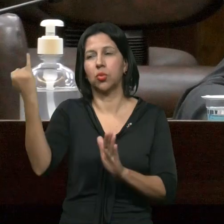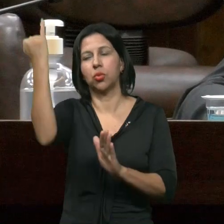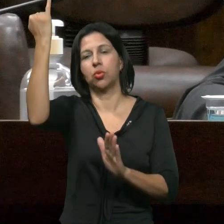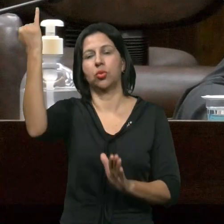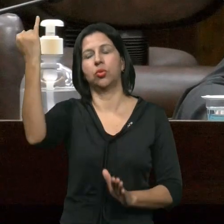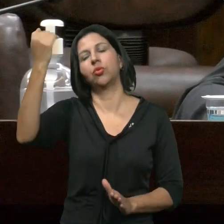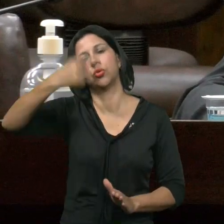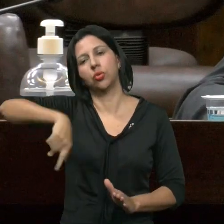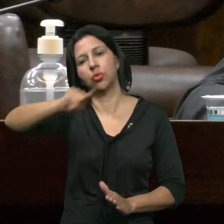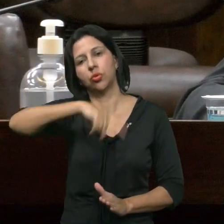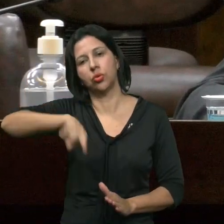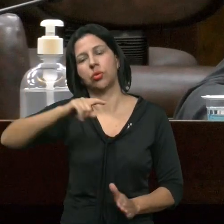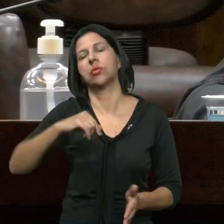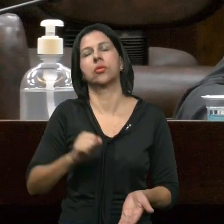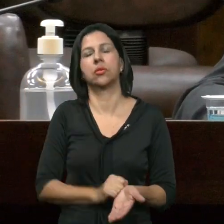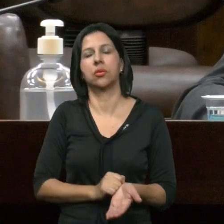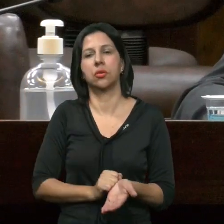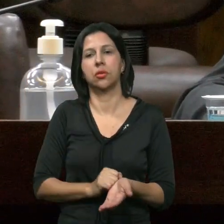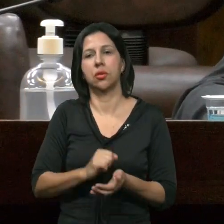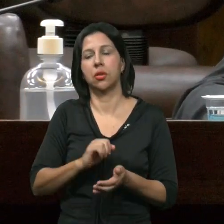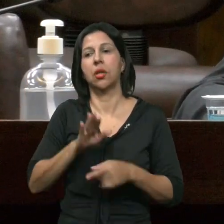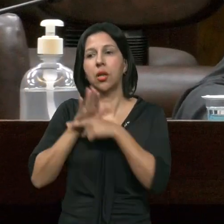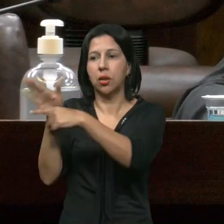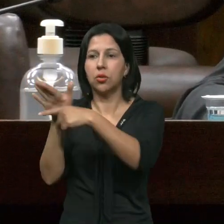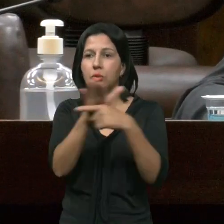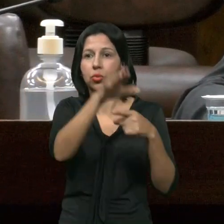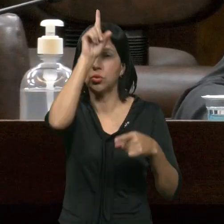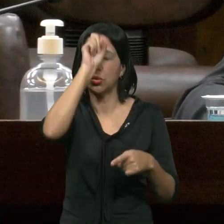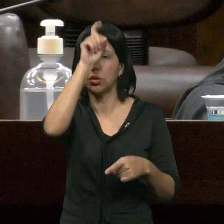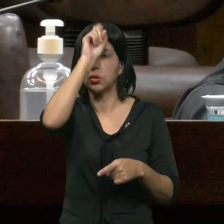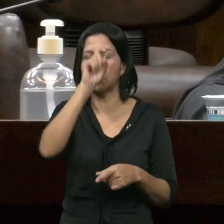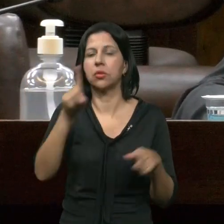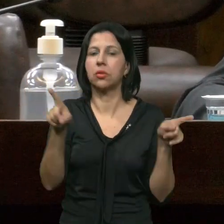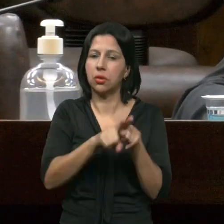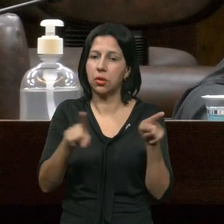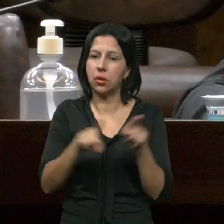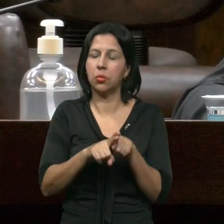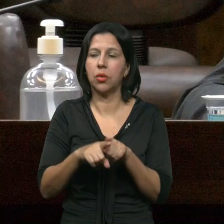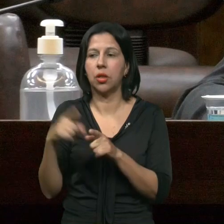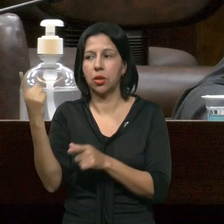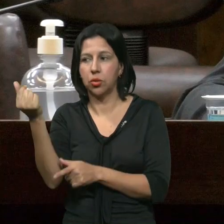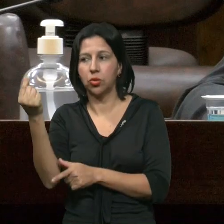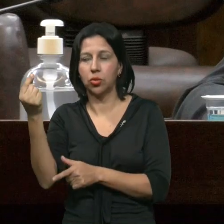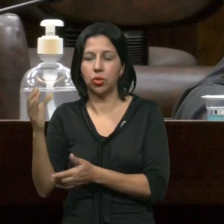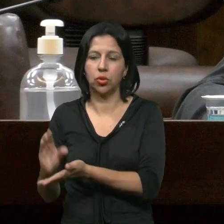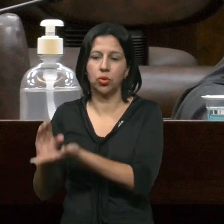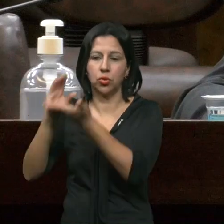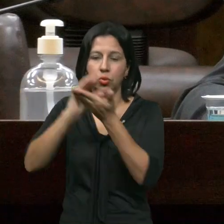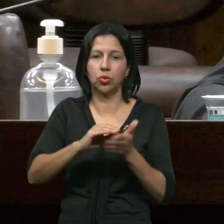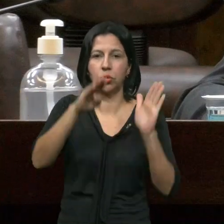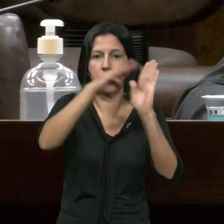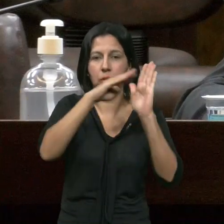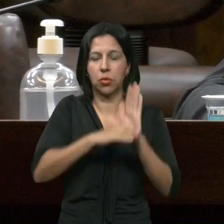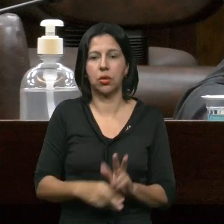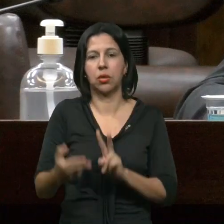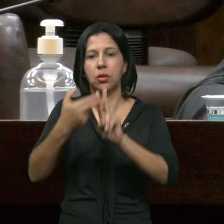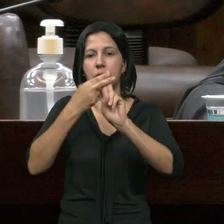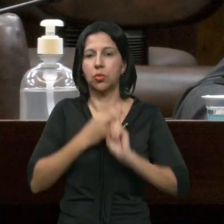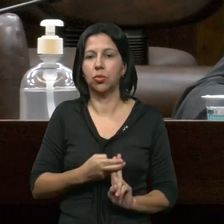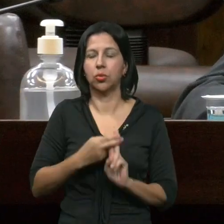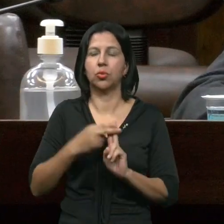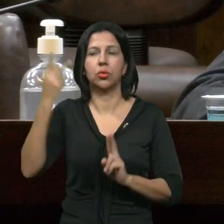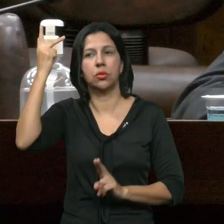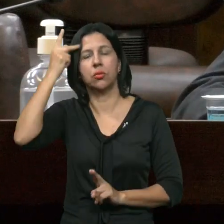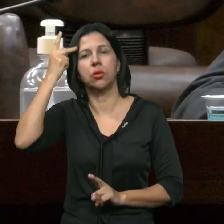Estamos Fazendo Extraordinária Para Apoiar Os Hospitais E Viabilizar O Recebimento Da Tabela SUS Paulista Que Vai Ser Muito